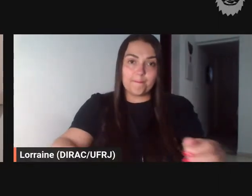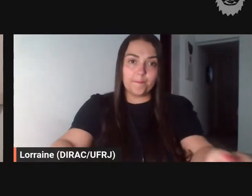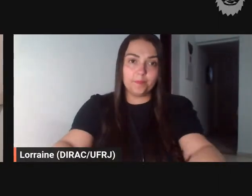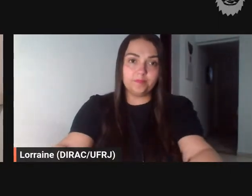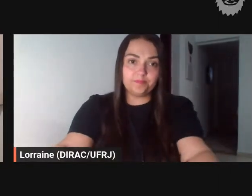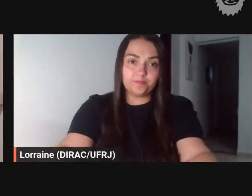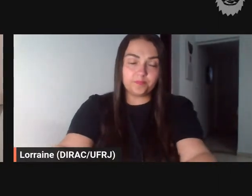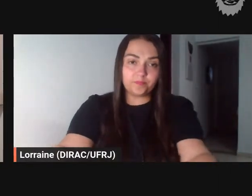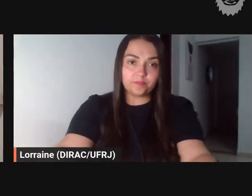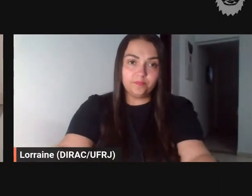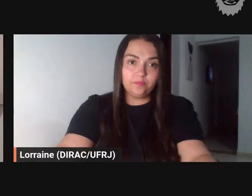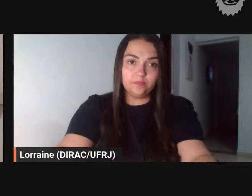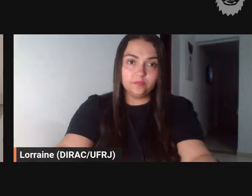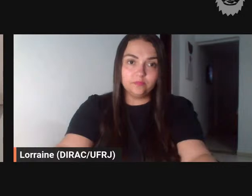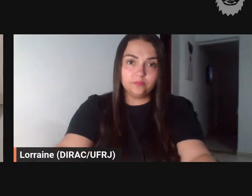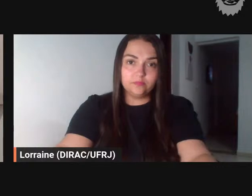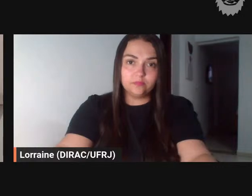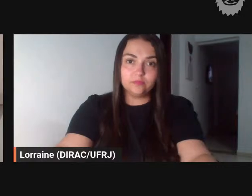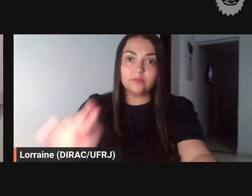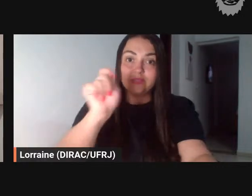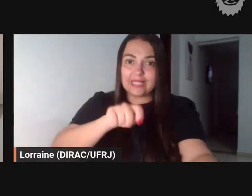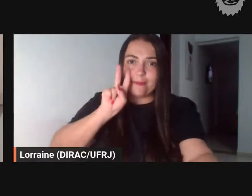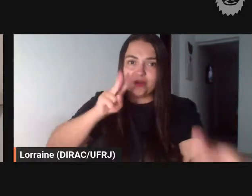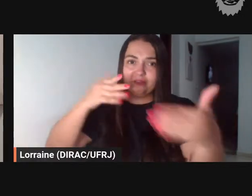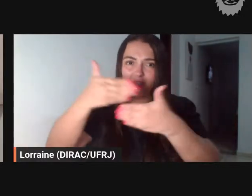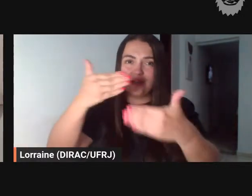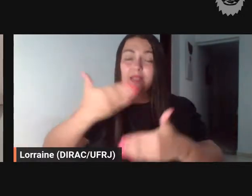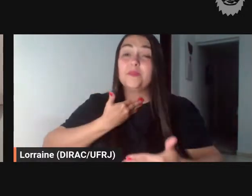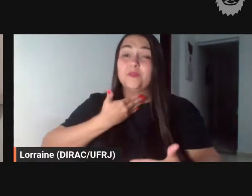vocês estão vendo desculpa